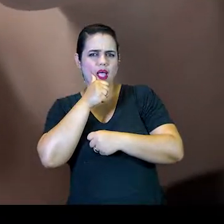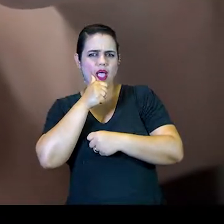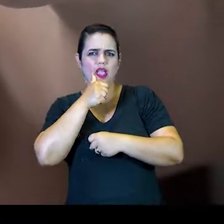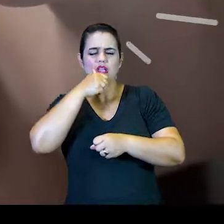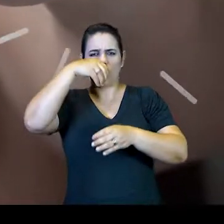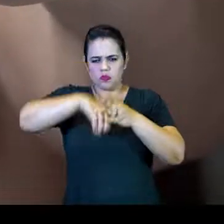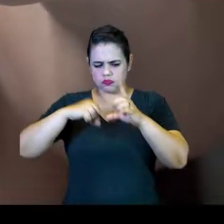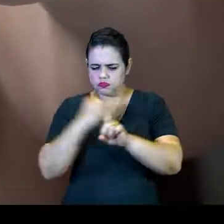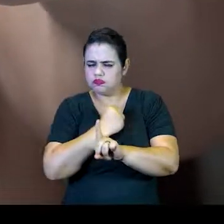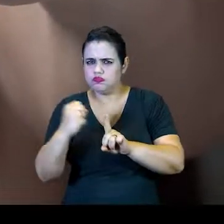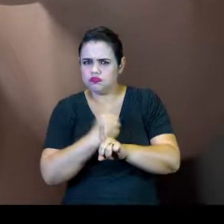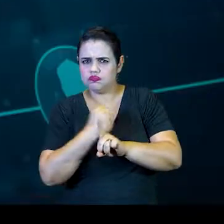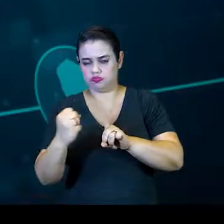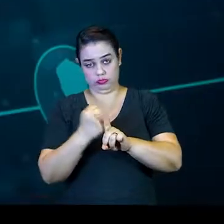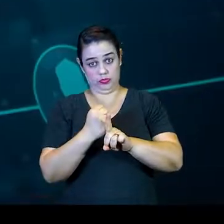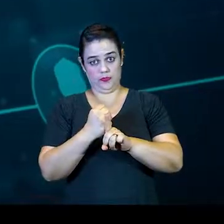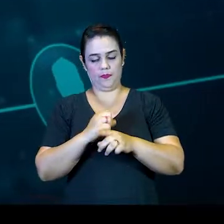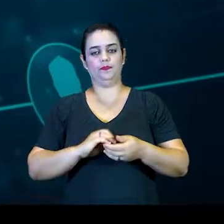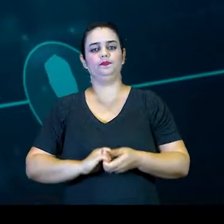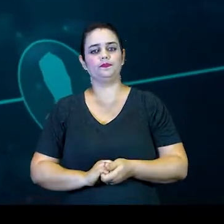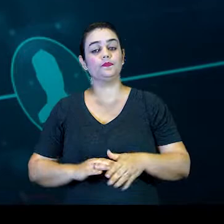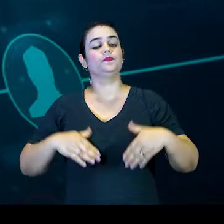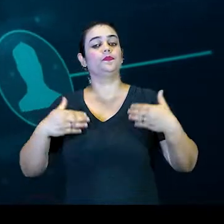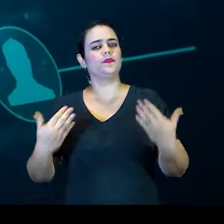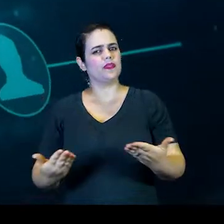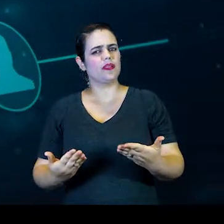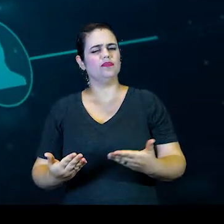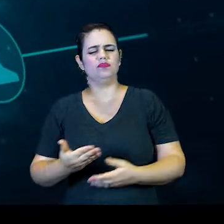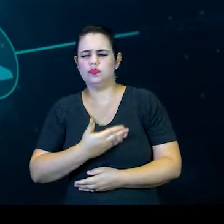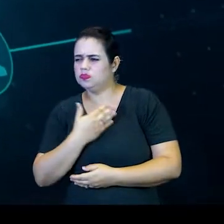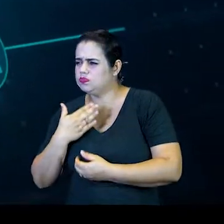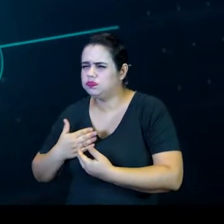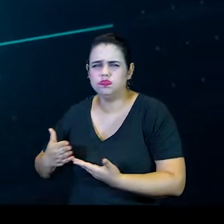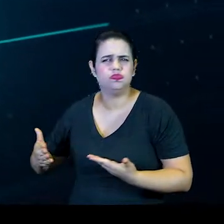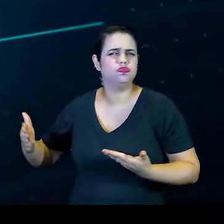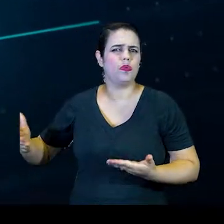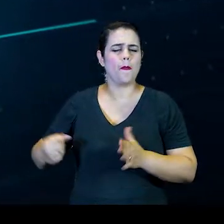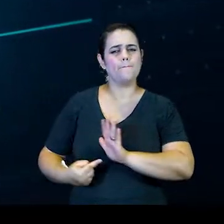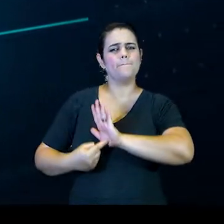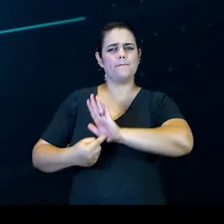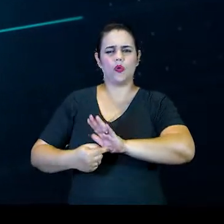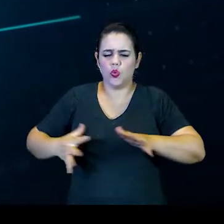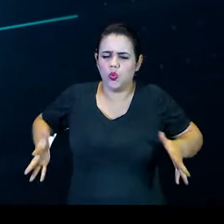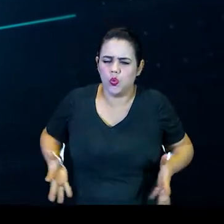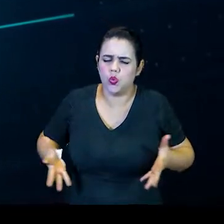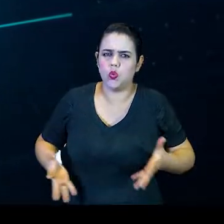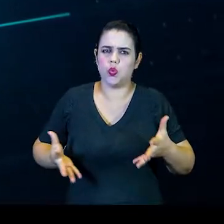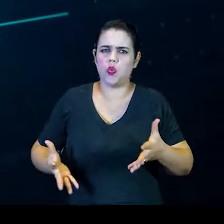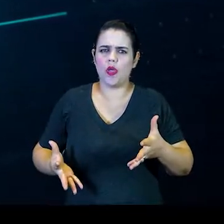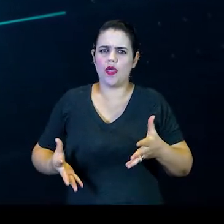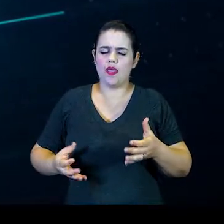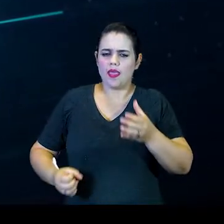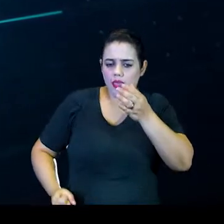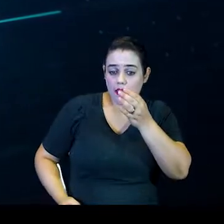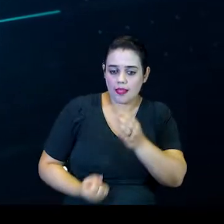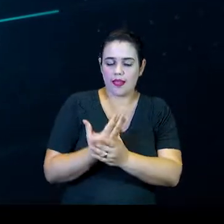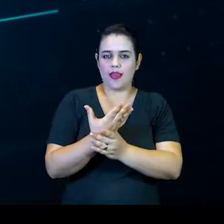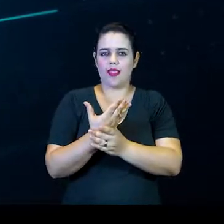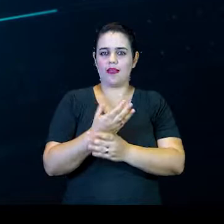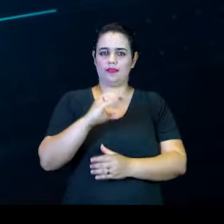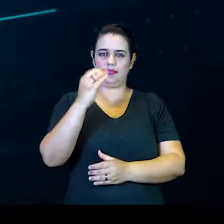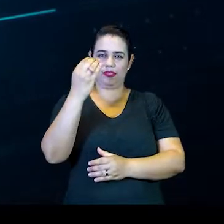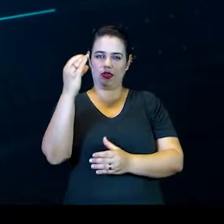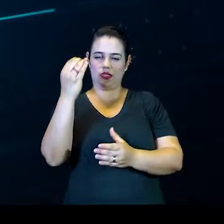violência doméstica e familiar. Essas iniciativas fomentam a produção de conteúdo científico e